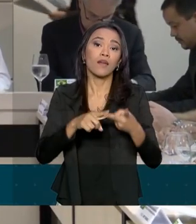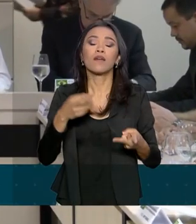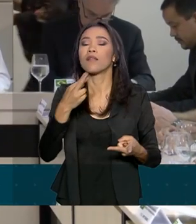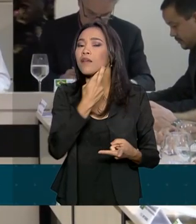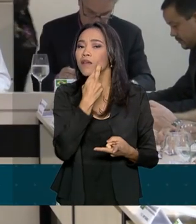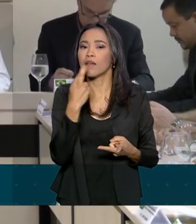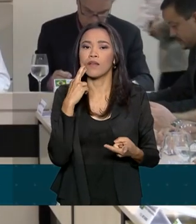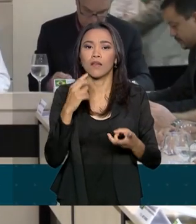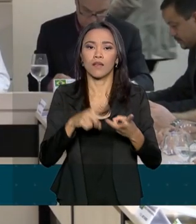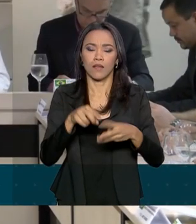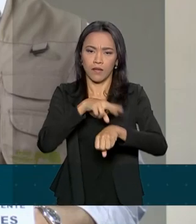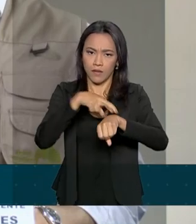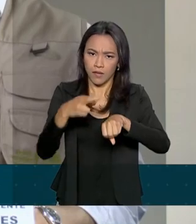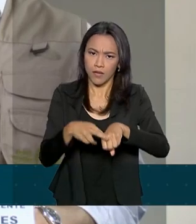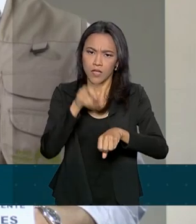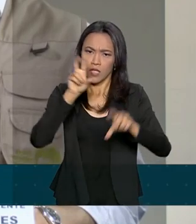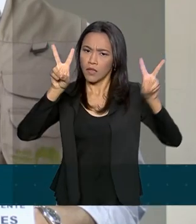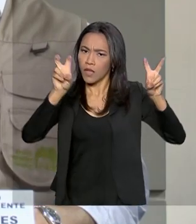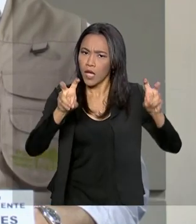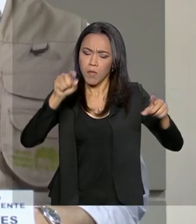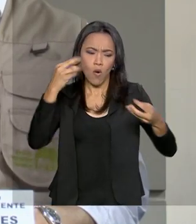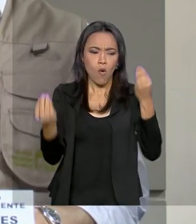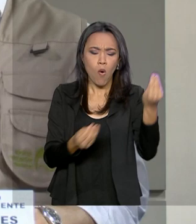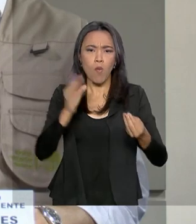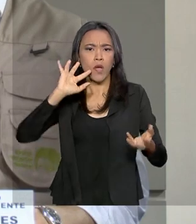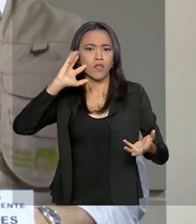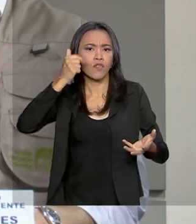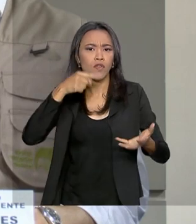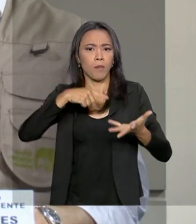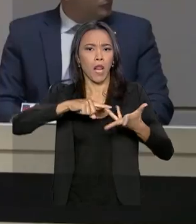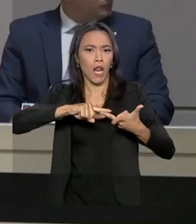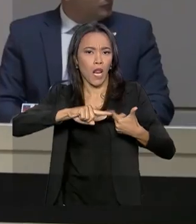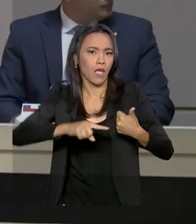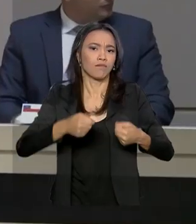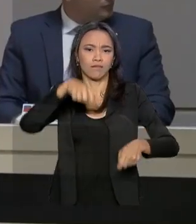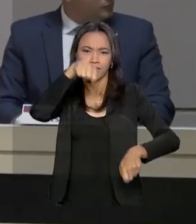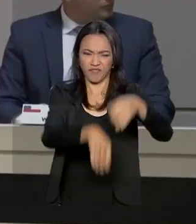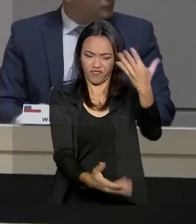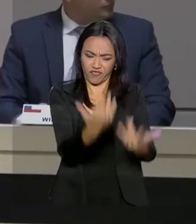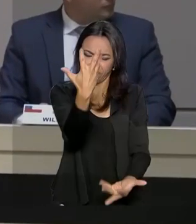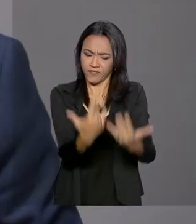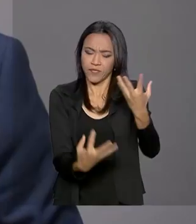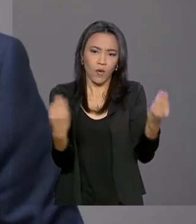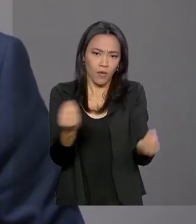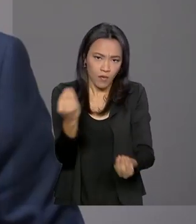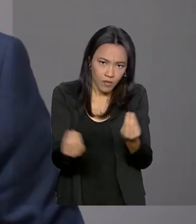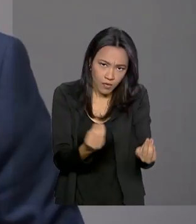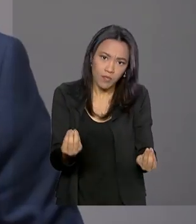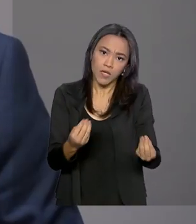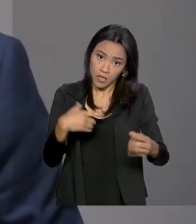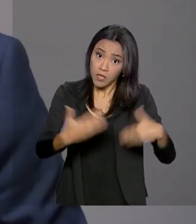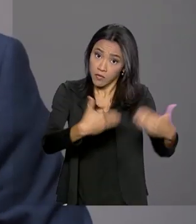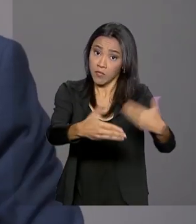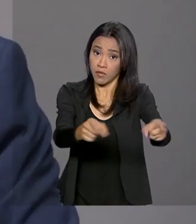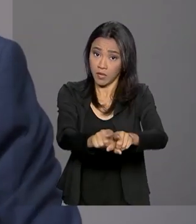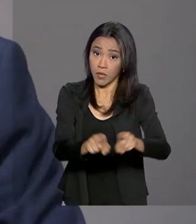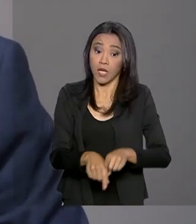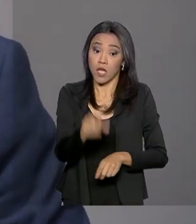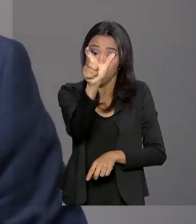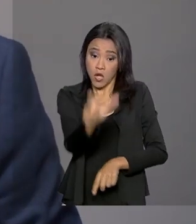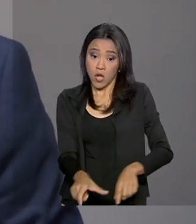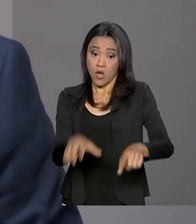combater as queimadas e encontrar soluções sustentáveis para a Amazônia. O governador do Amazonas